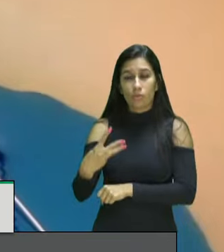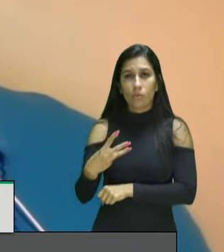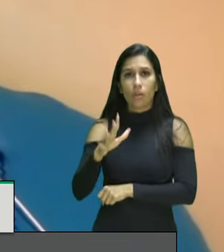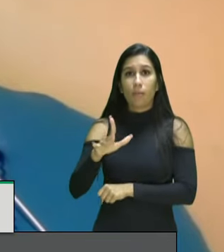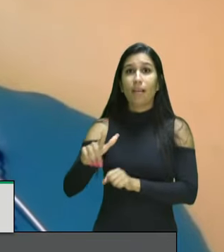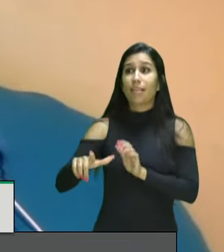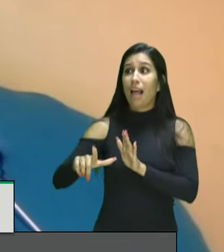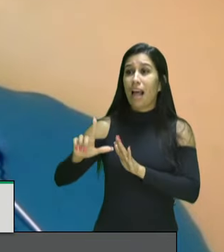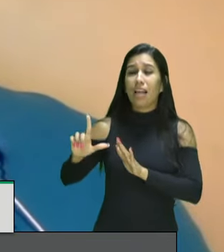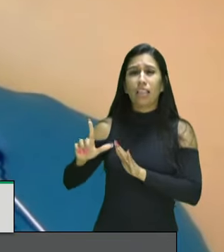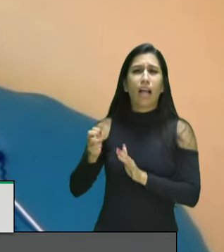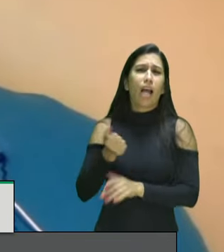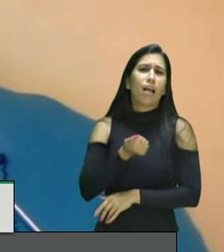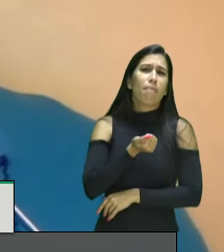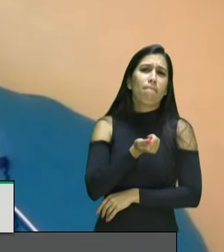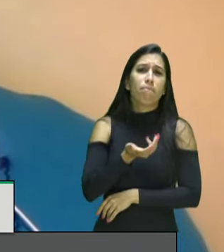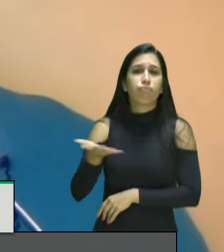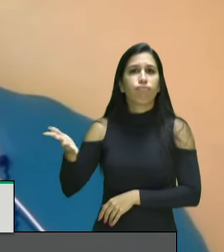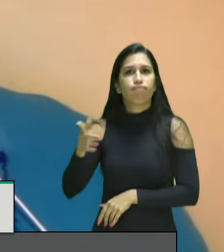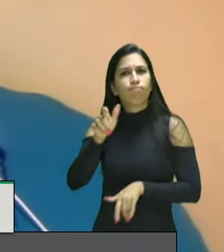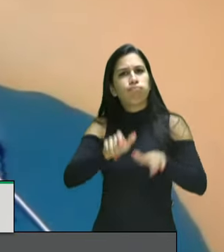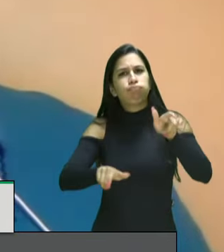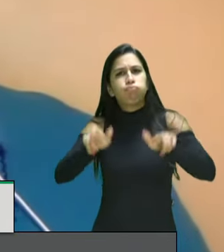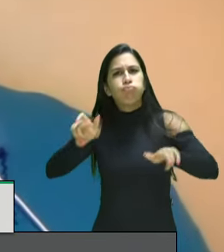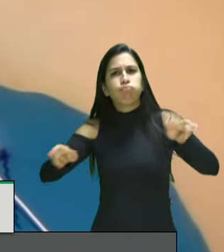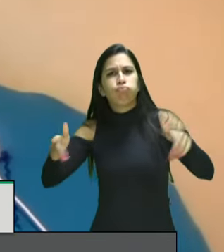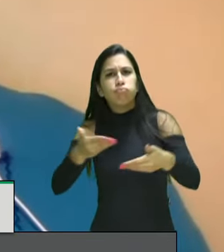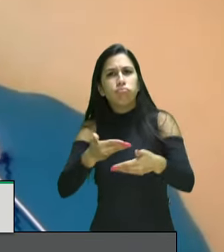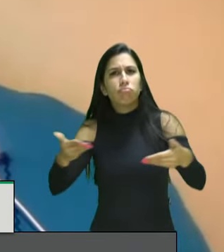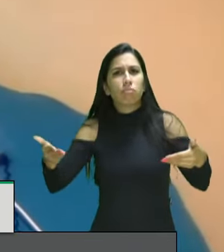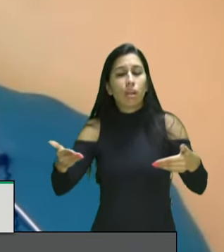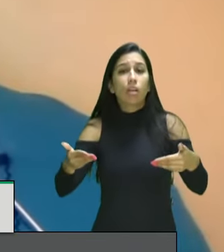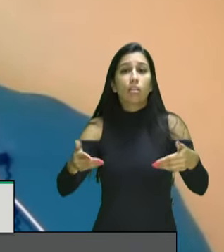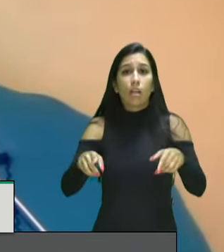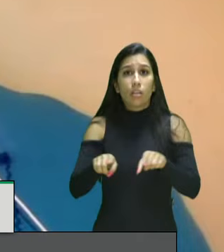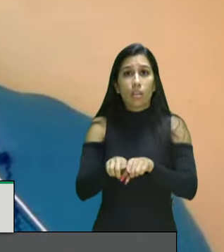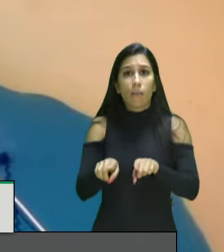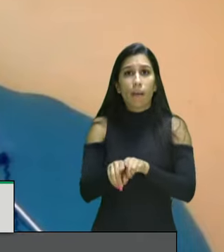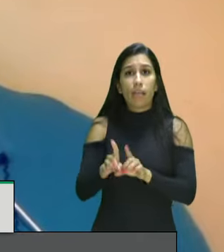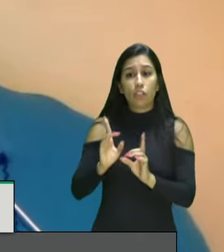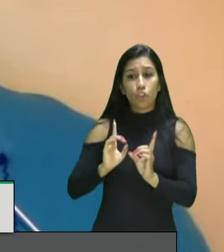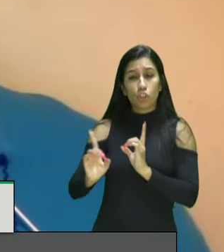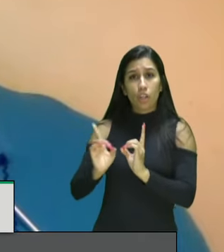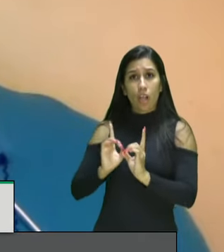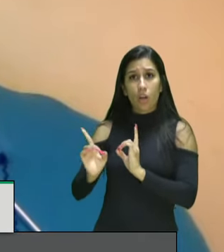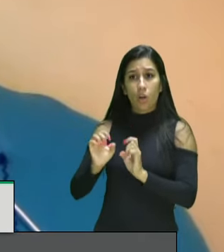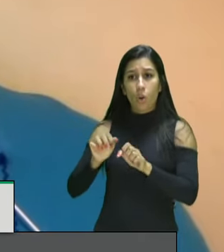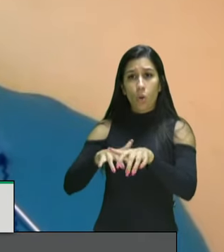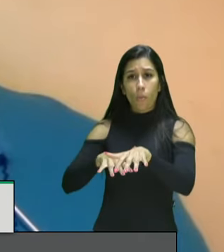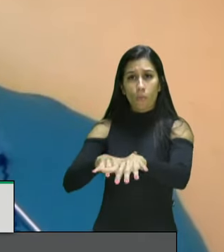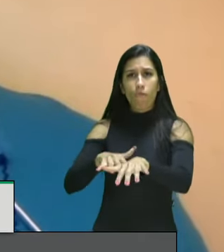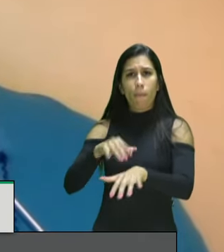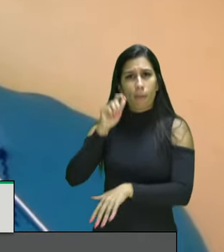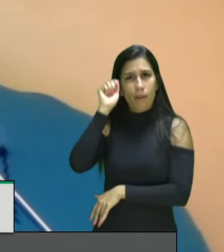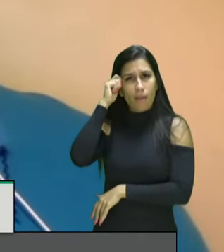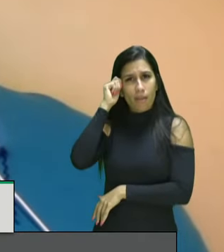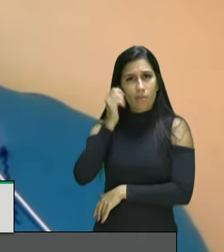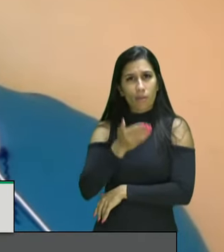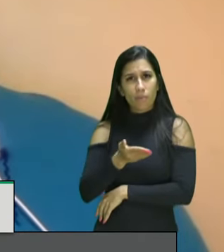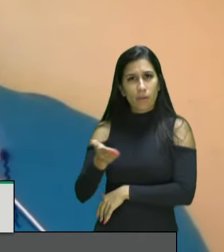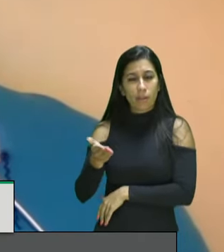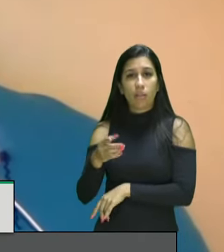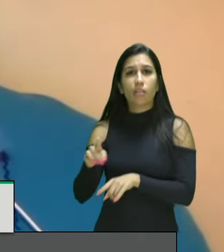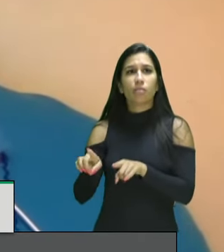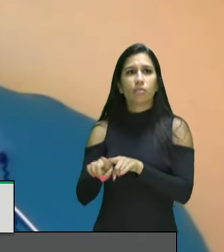órgãos de gestão e instâncias estaduais e municipais a construção feita em diálogo com o movimento negro do documento que o Brasil levou a